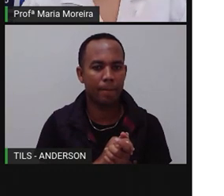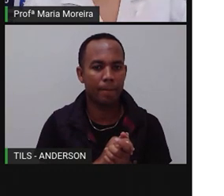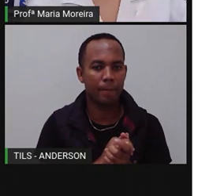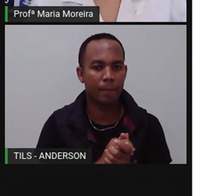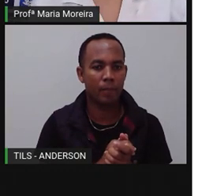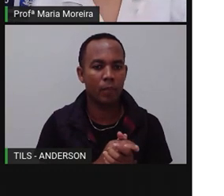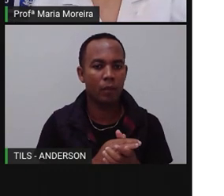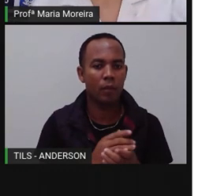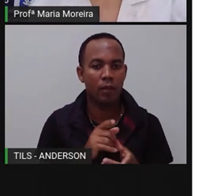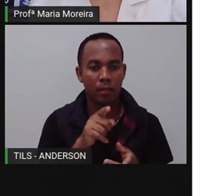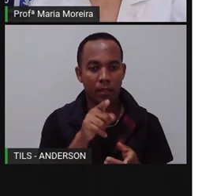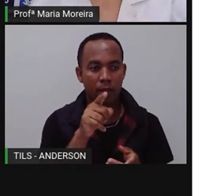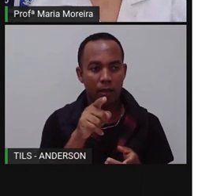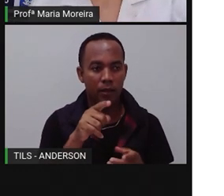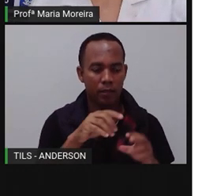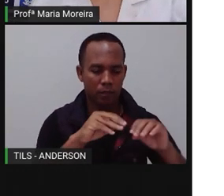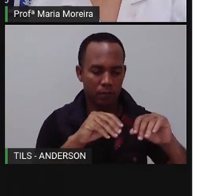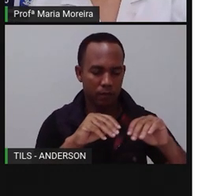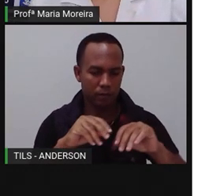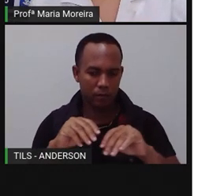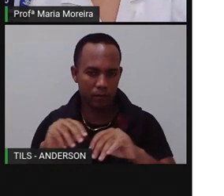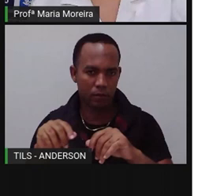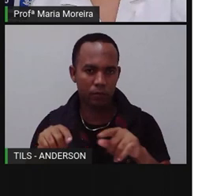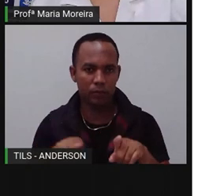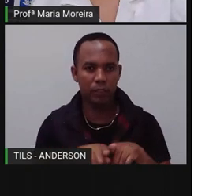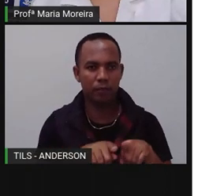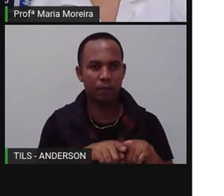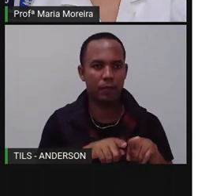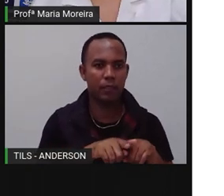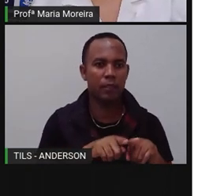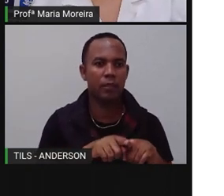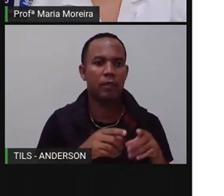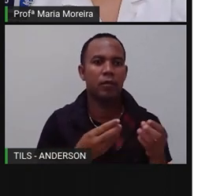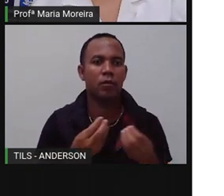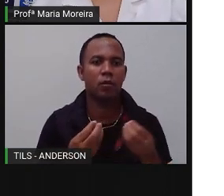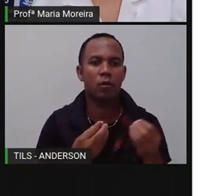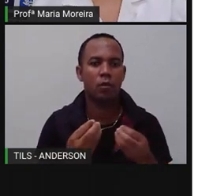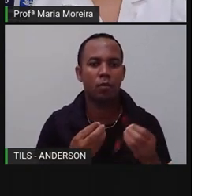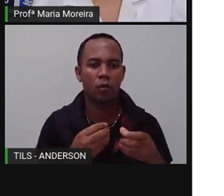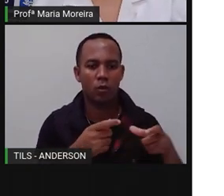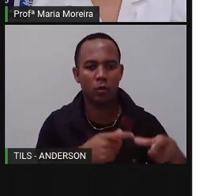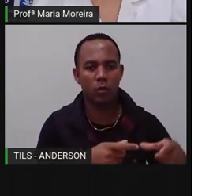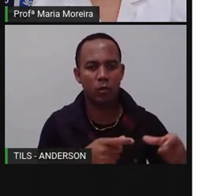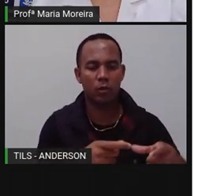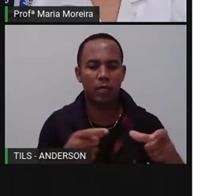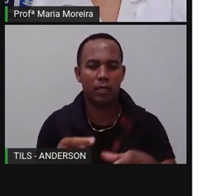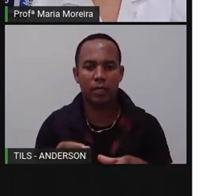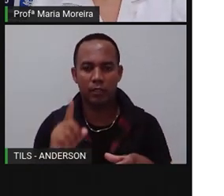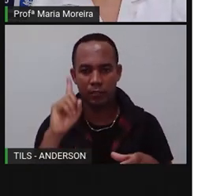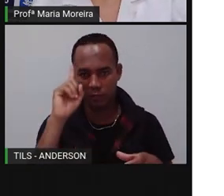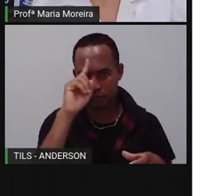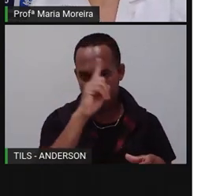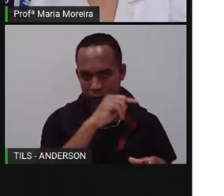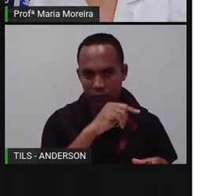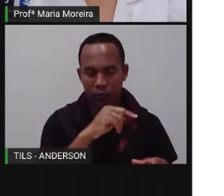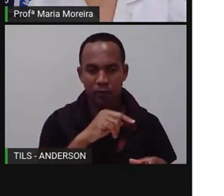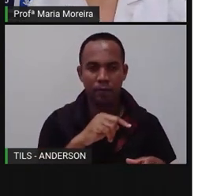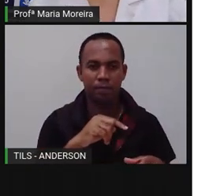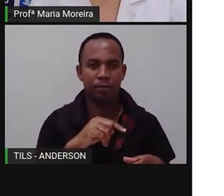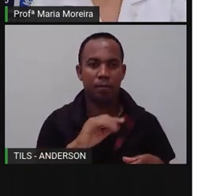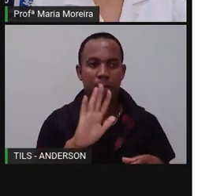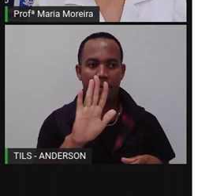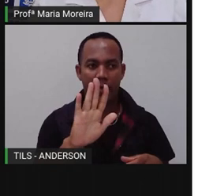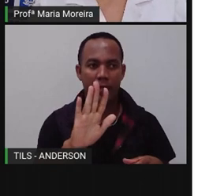O clima árido e seco do Egito, né? Tornam-se a sua ocupação dos desafios, mas,